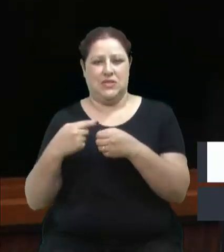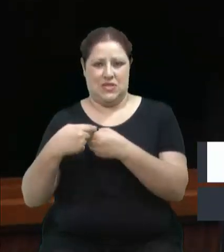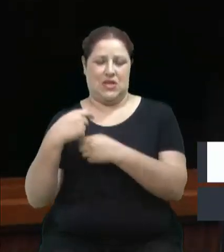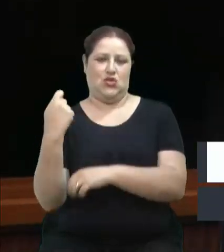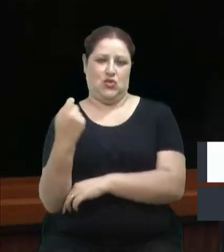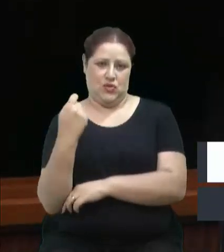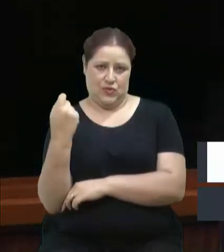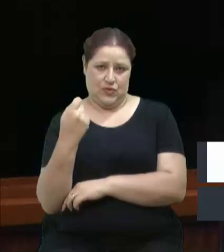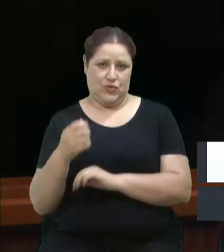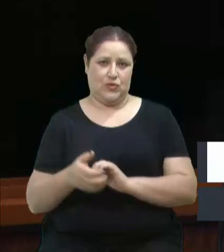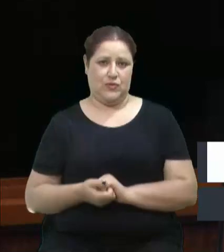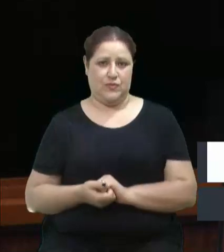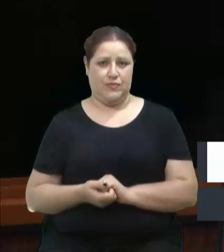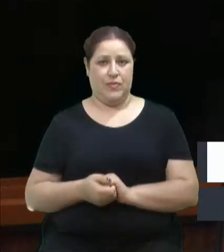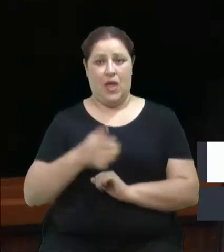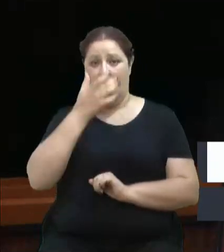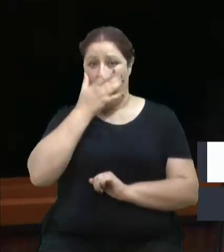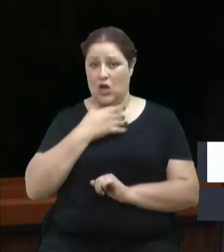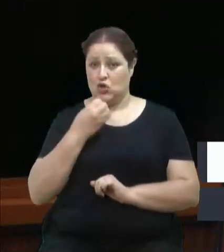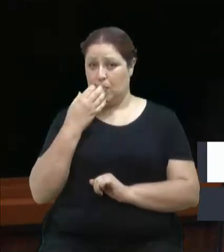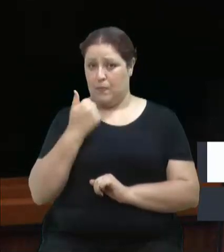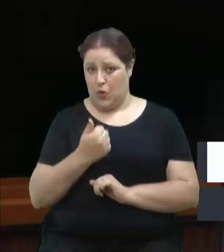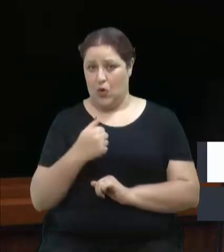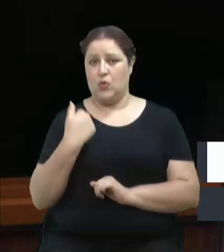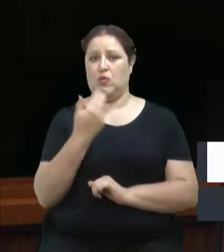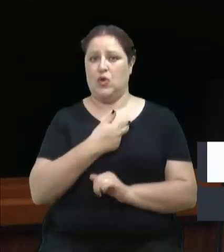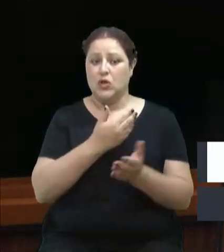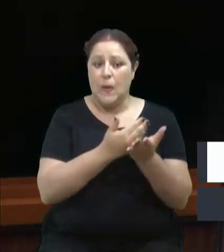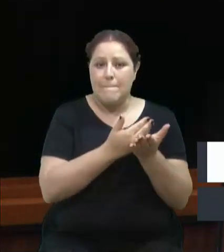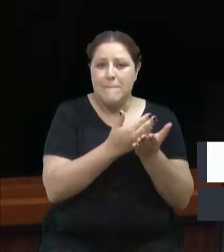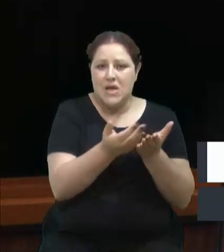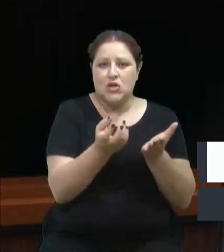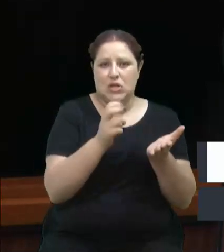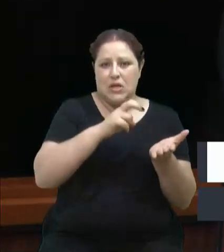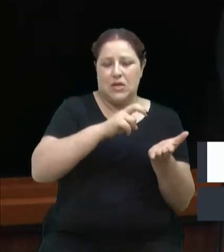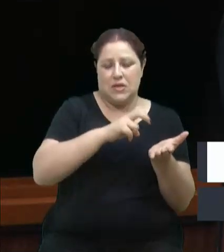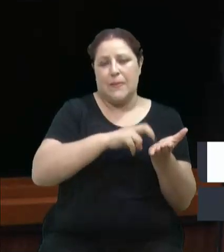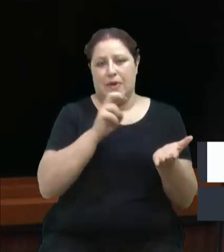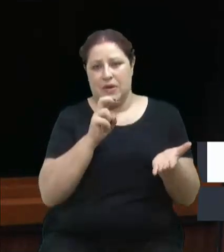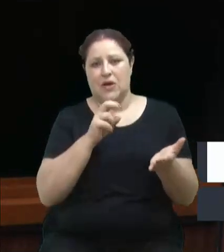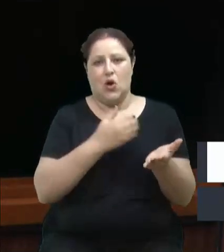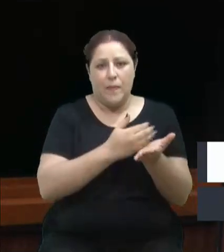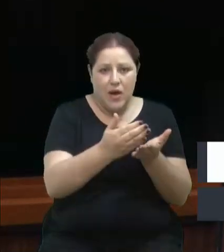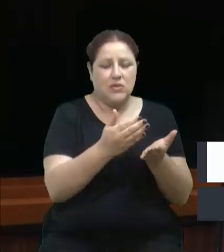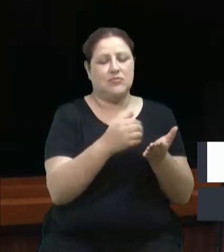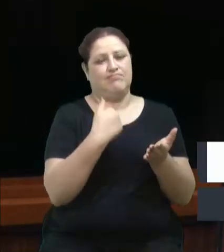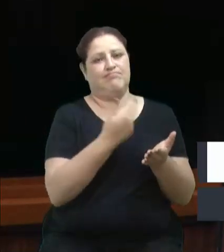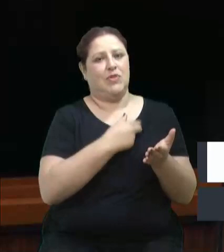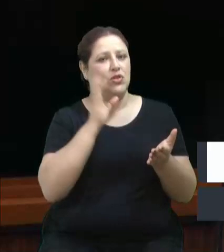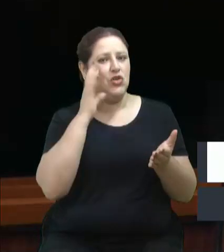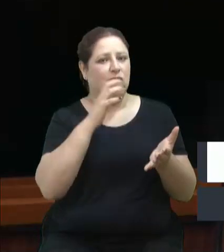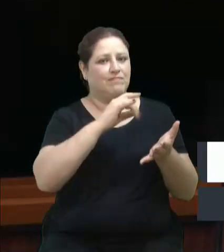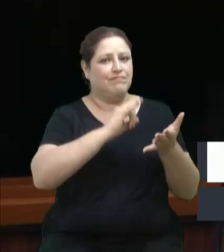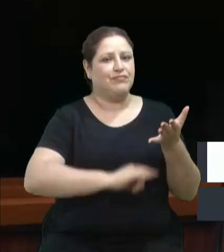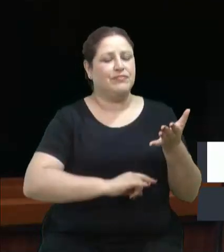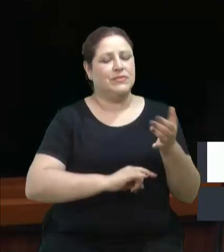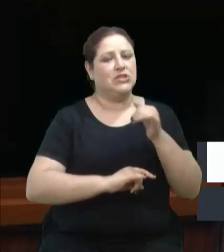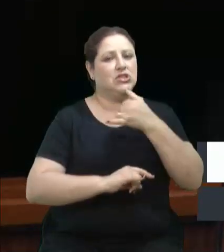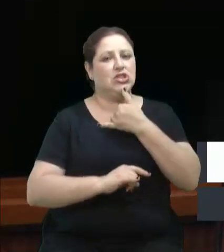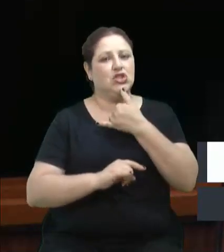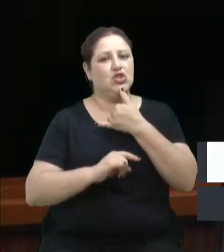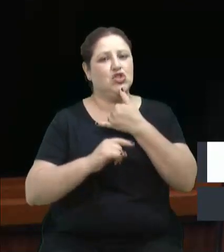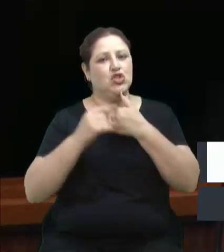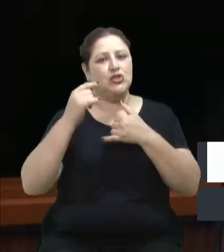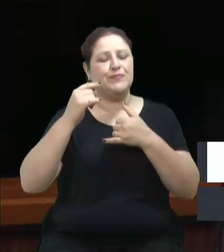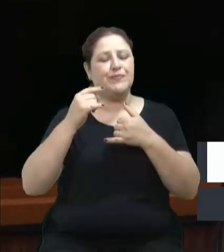bom que nós tomamos essa providência no início da manhã, mas lamento que tenha sido só um dia depois, e